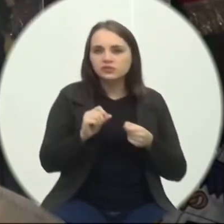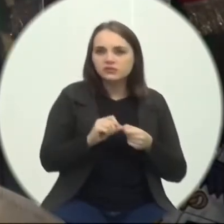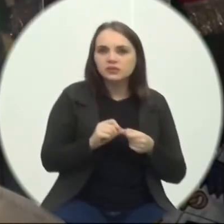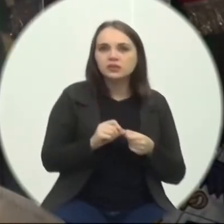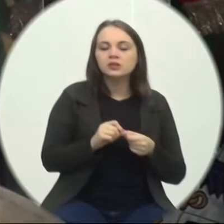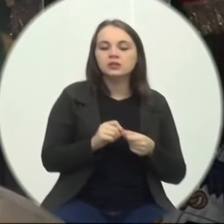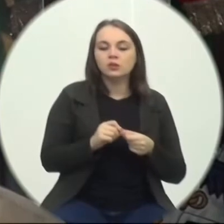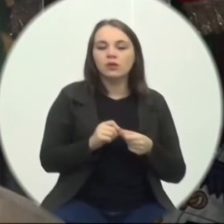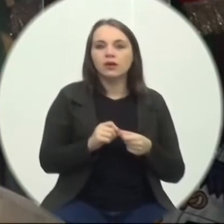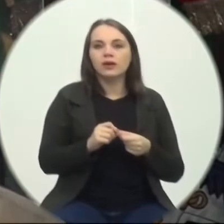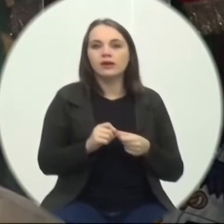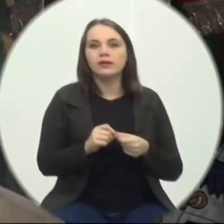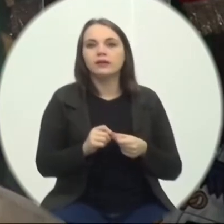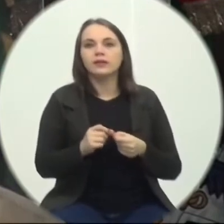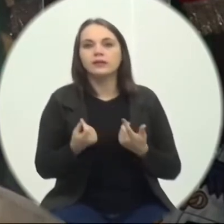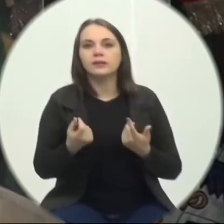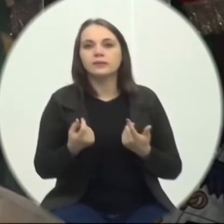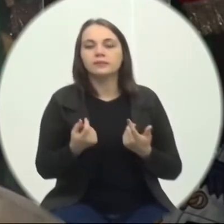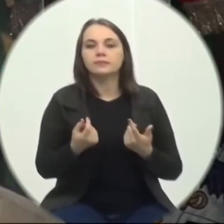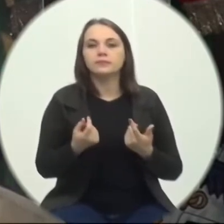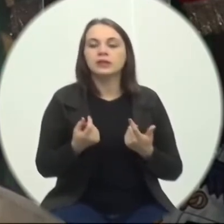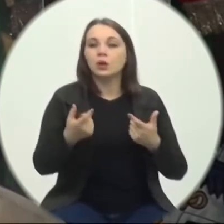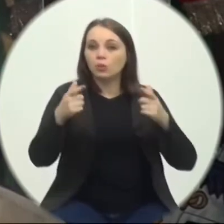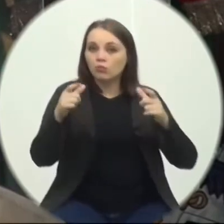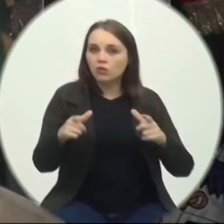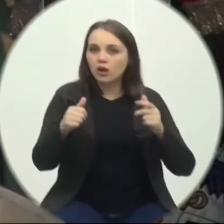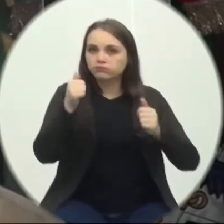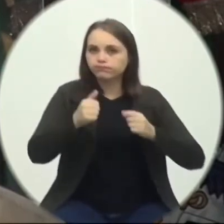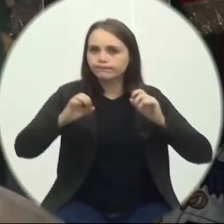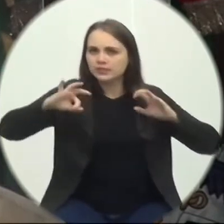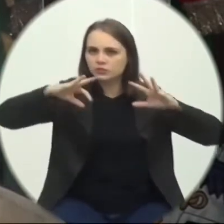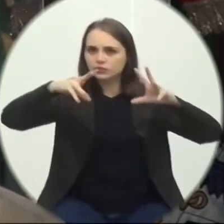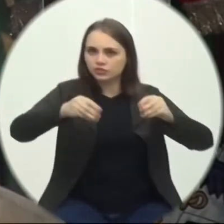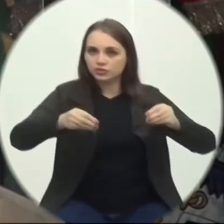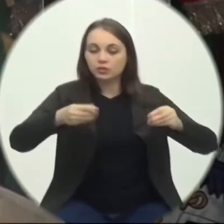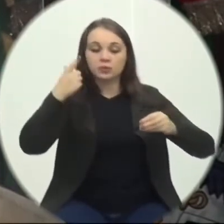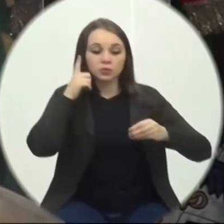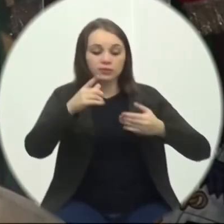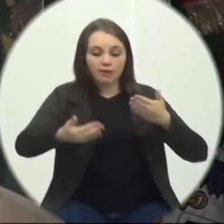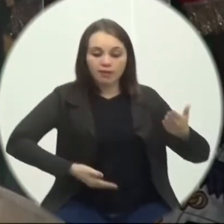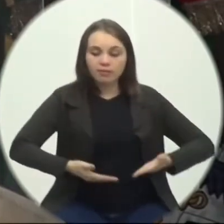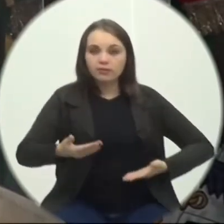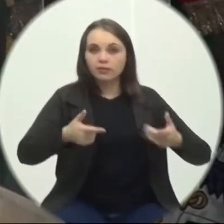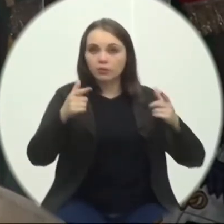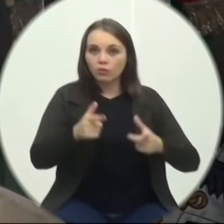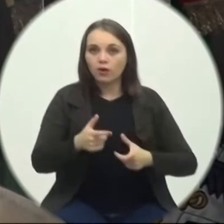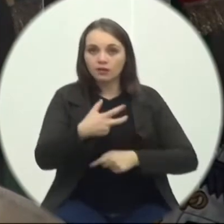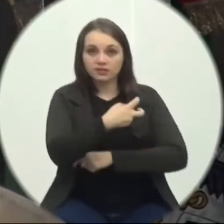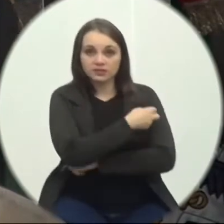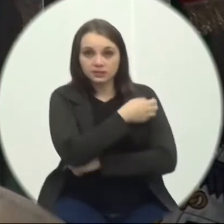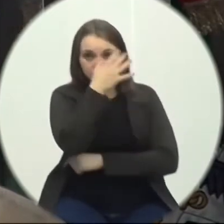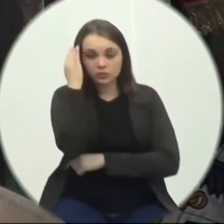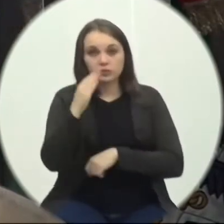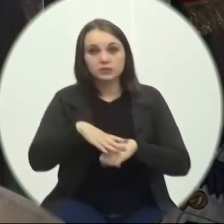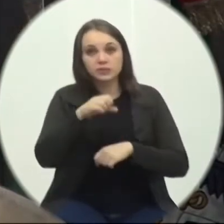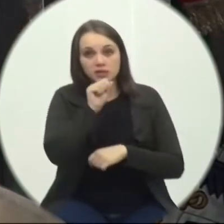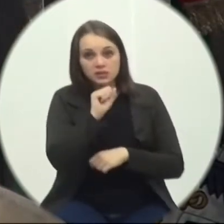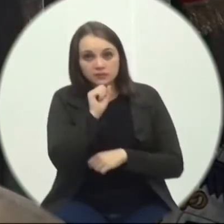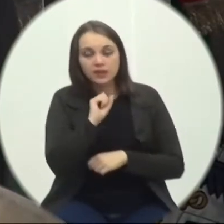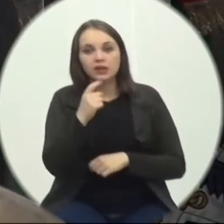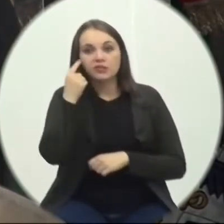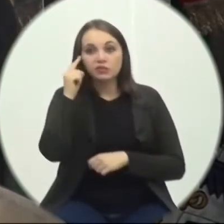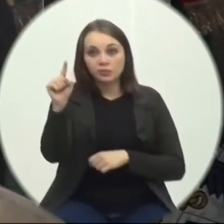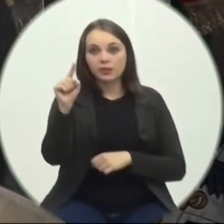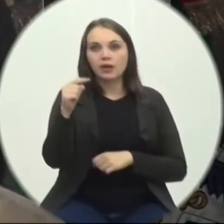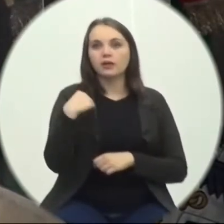Esporte Clube Do Heriberto E o Para recepcionar Para fazer vacina E foi uma sugestão Uma